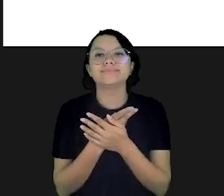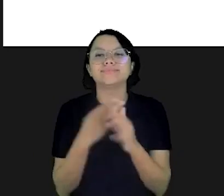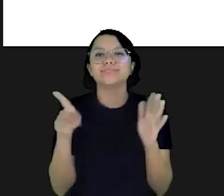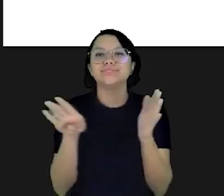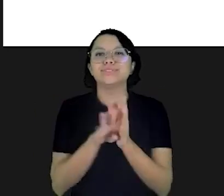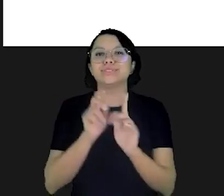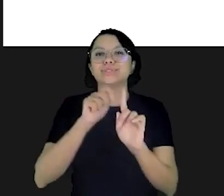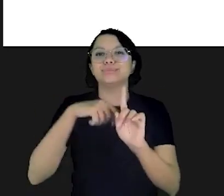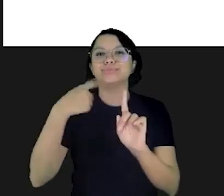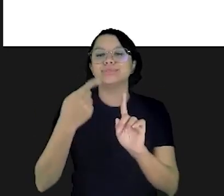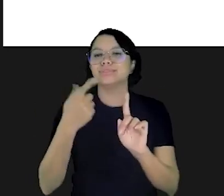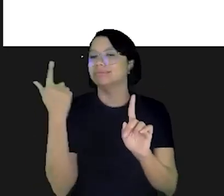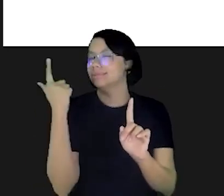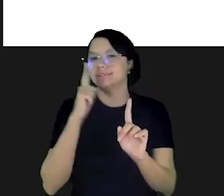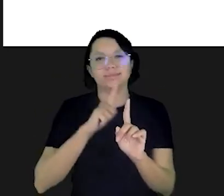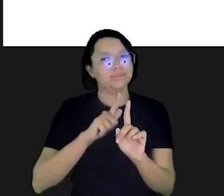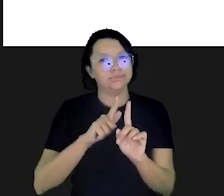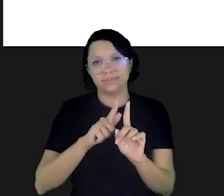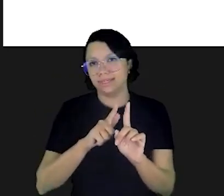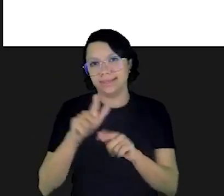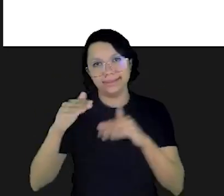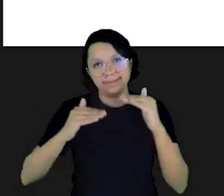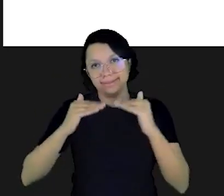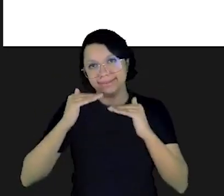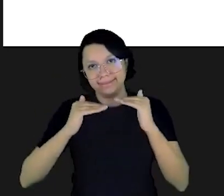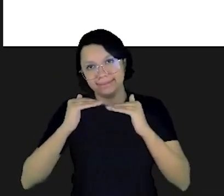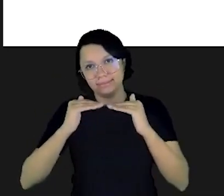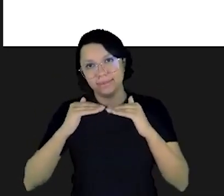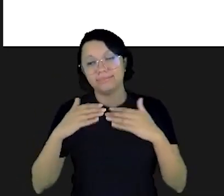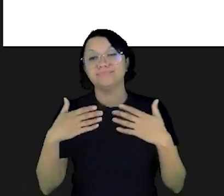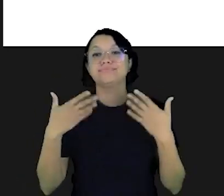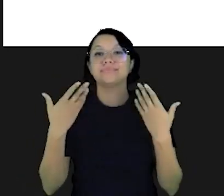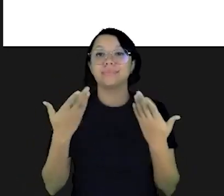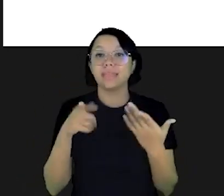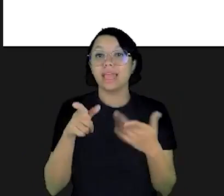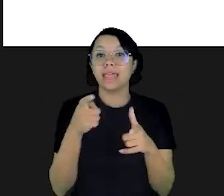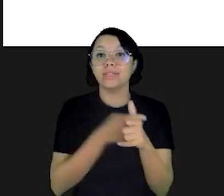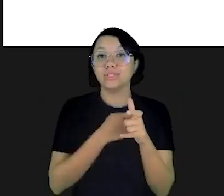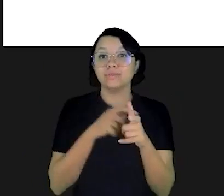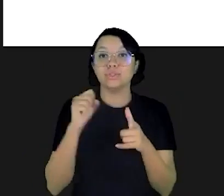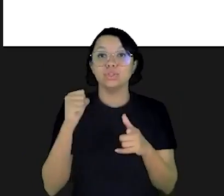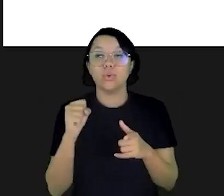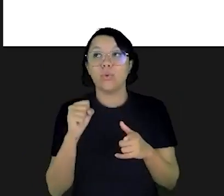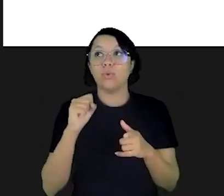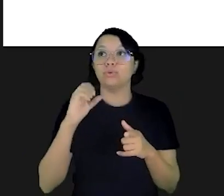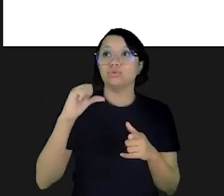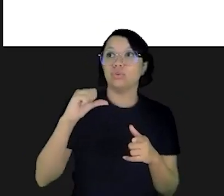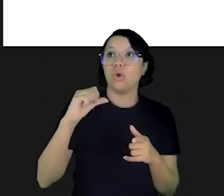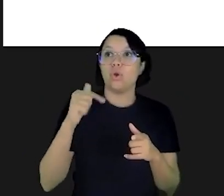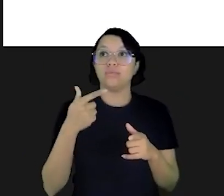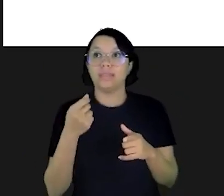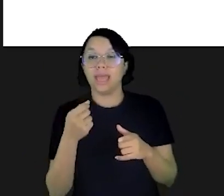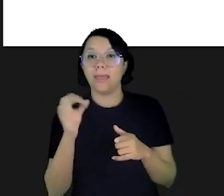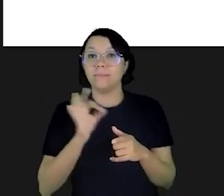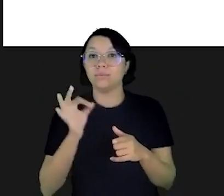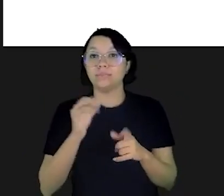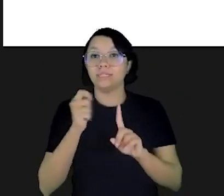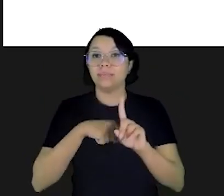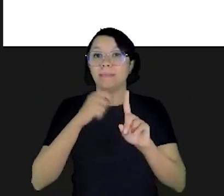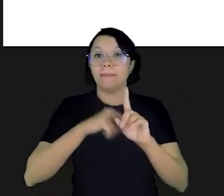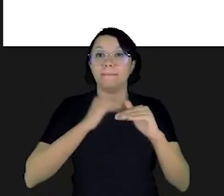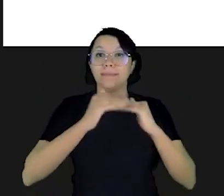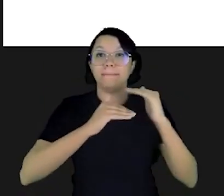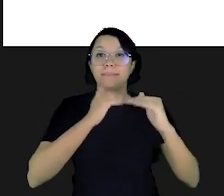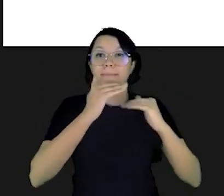reequilibro aí sabe o que acontece quando chega no mês seguinte a pessoa não consegue se reequilibrar e aquela dívida de 8,